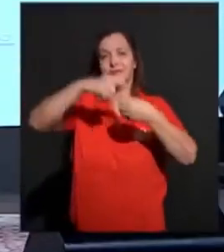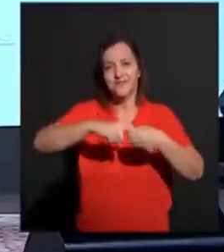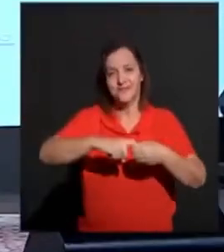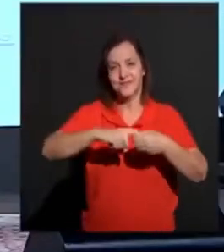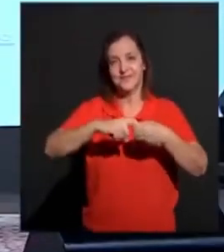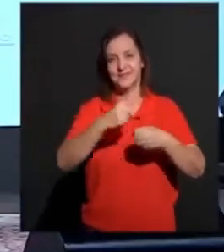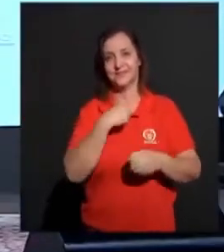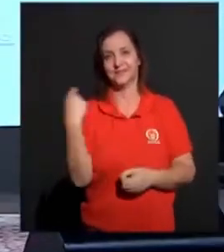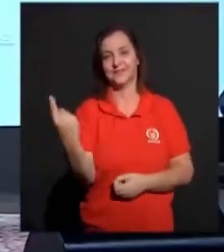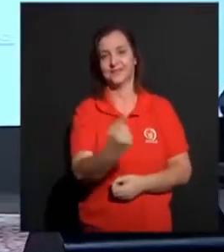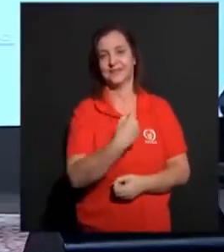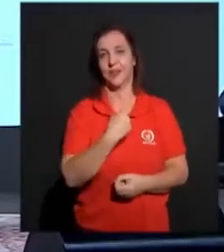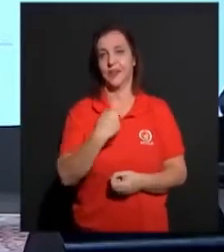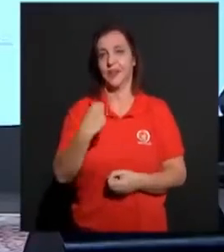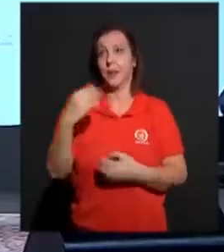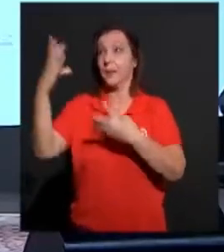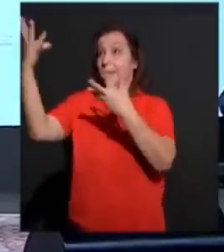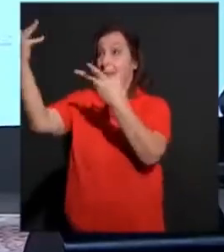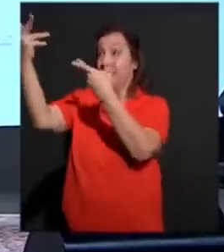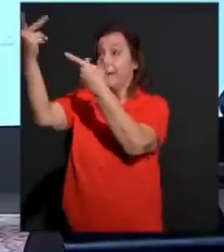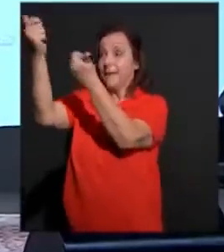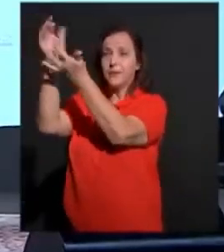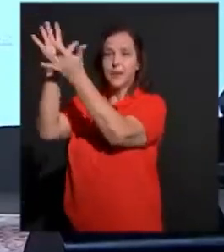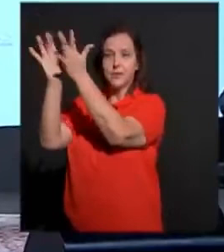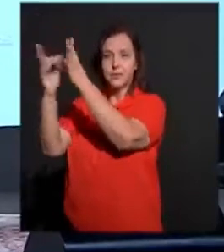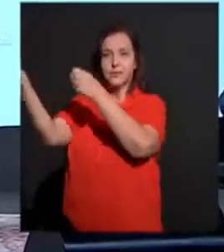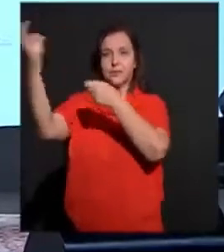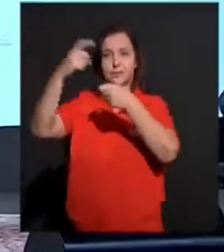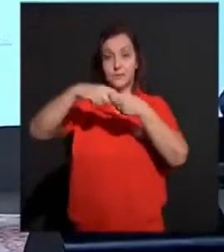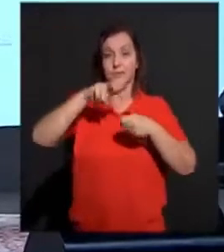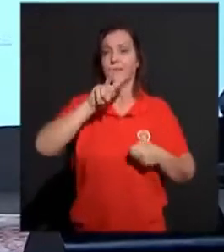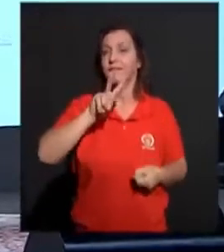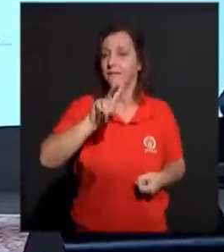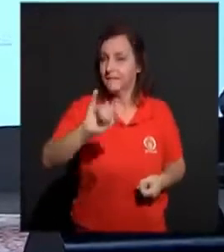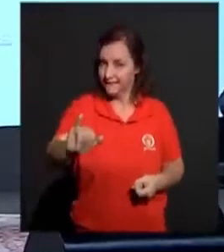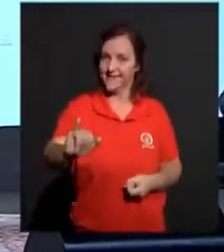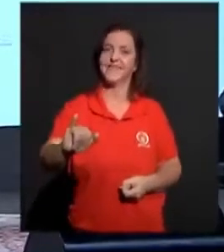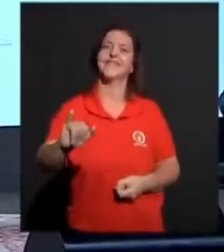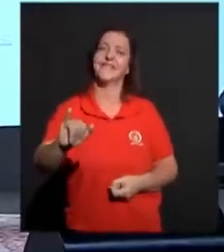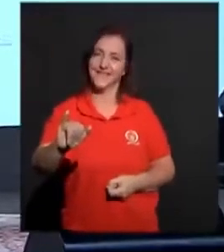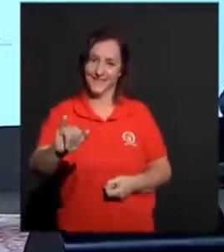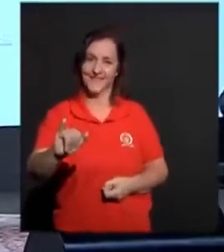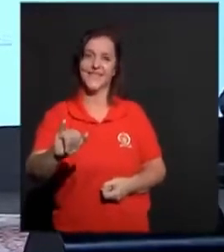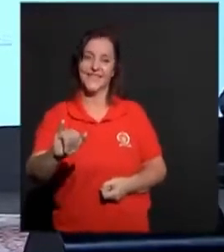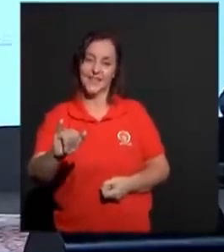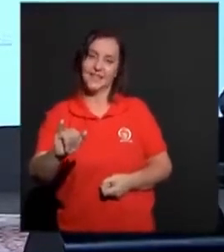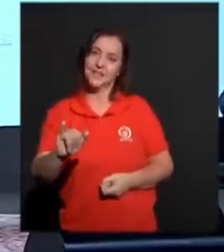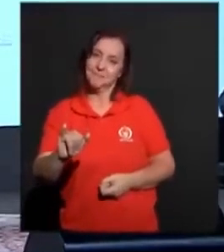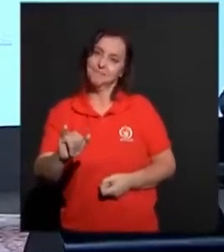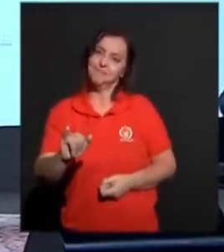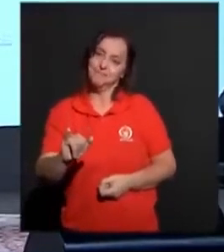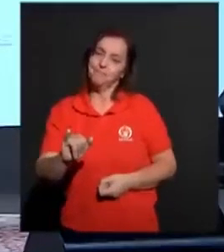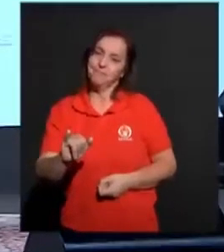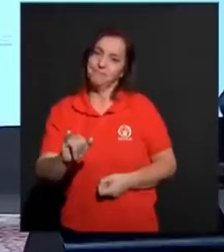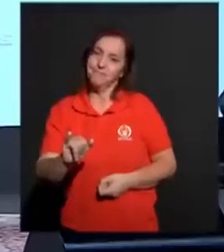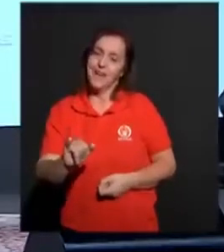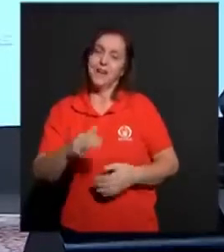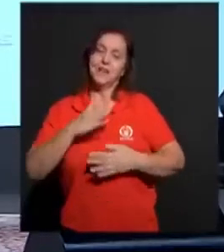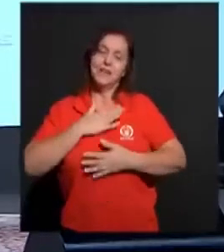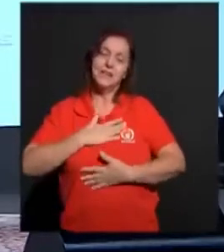O que é perfeito virá. O amor perfeito virá. Isso nós podemos